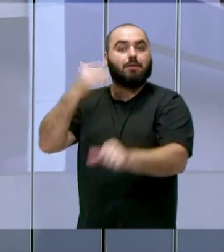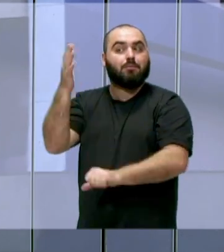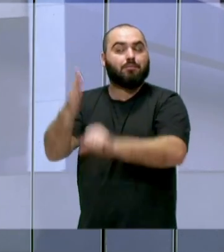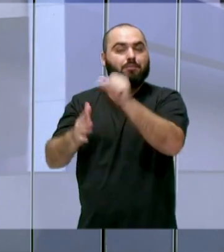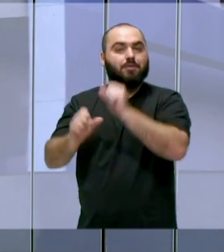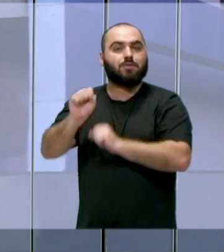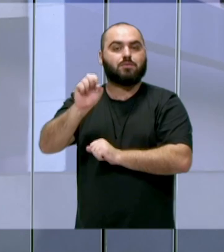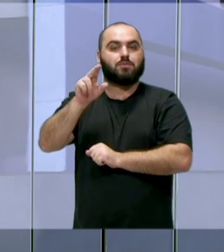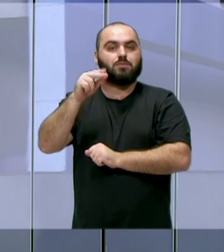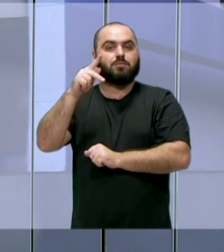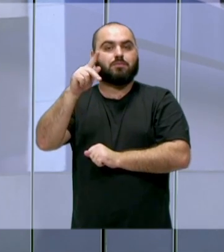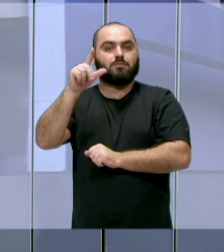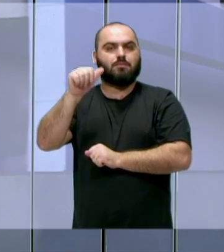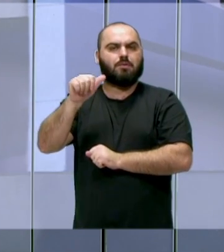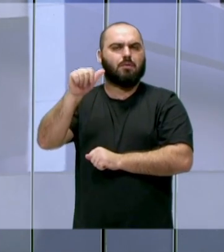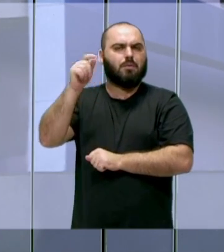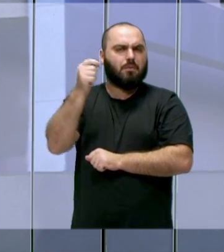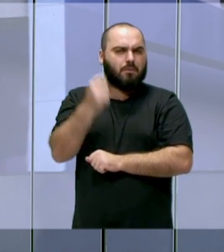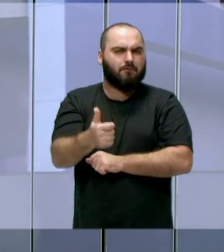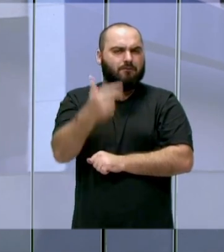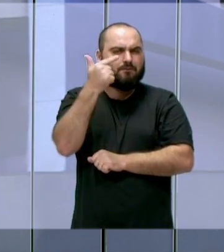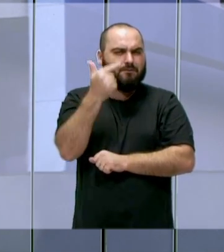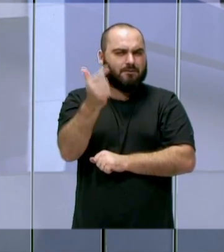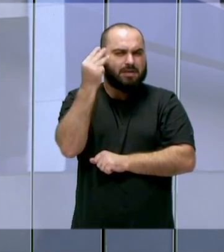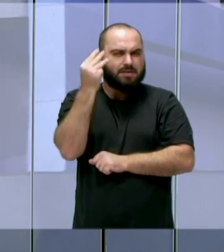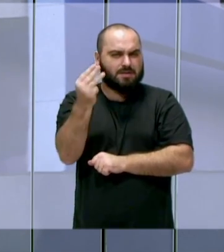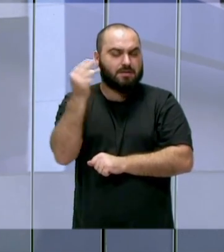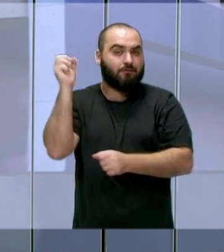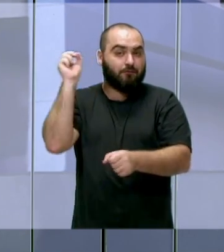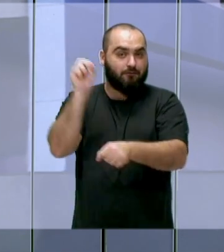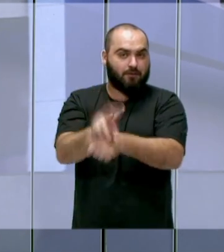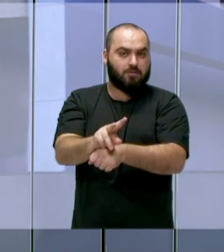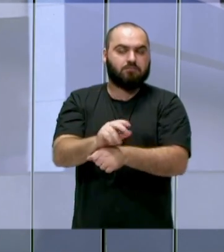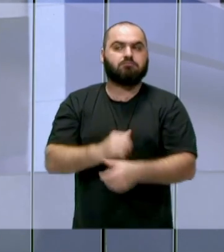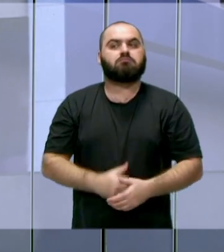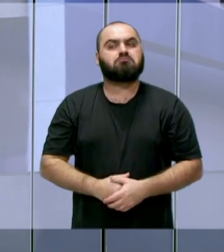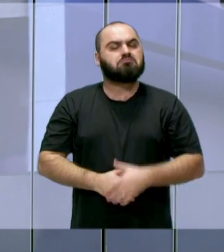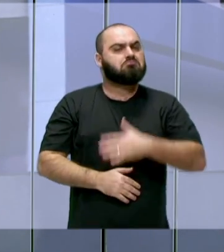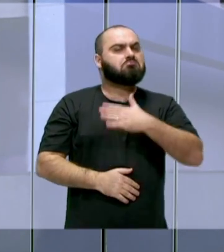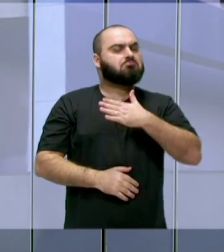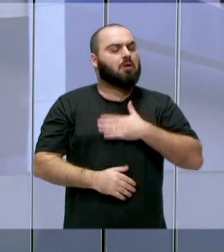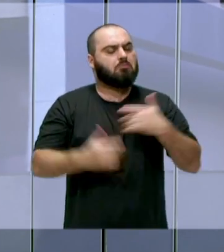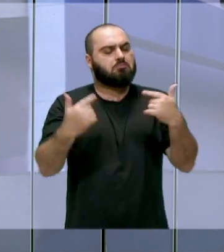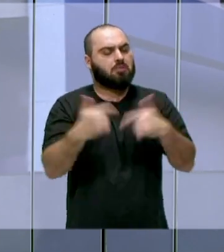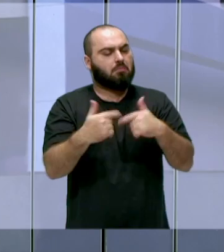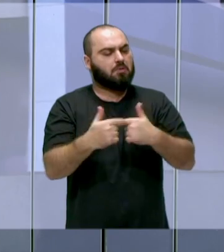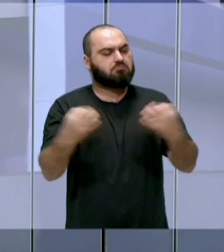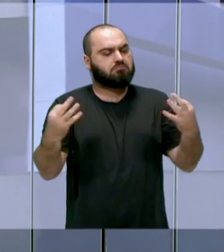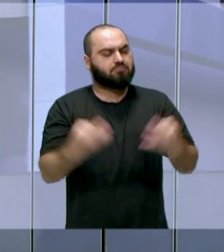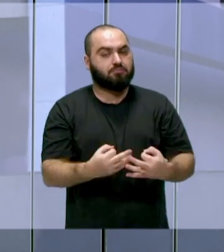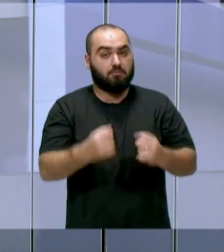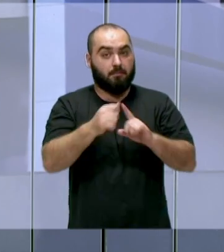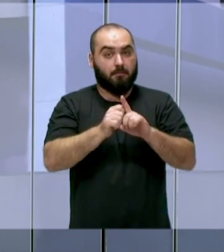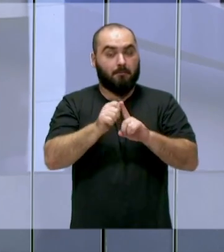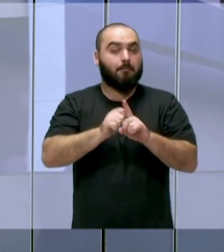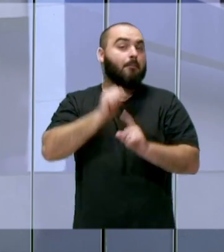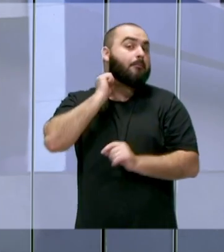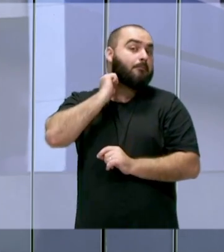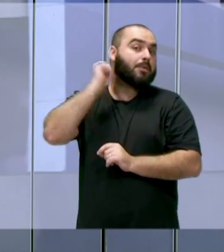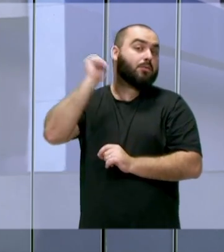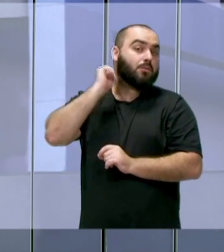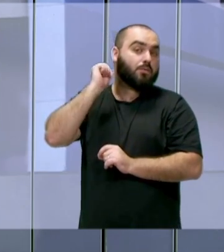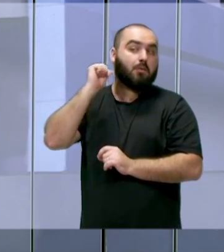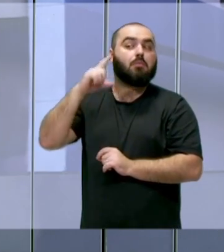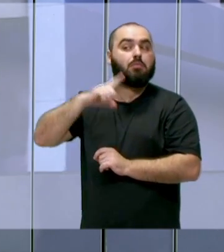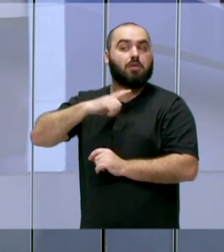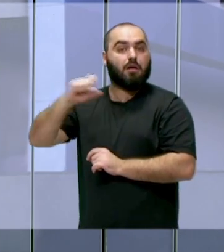faltaram apenas 23 votos. Sensação de dever cumprido, ficamos na primeira suplência e agora no mês de abril surgiu